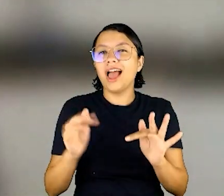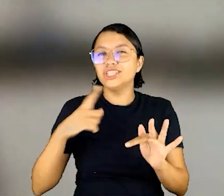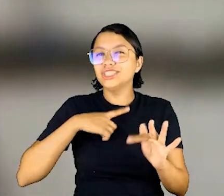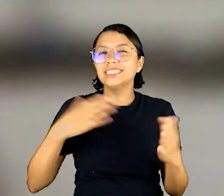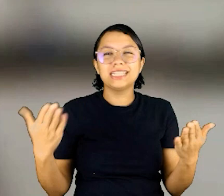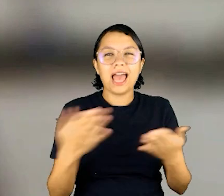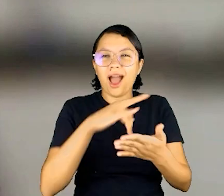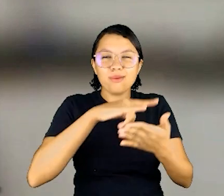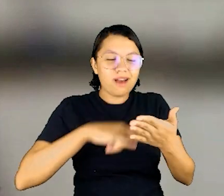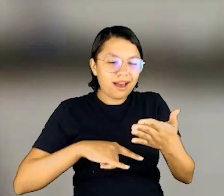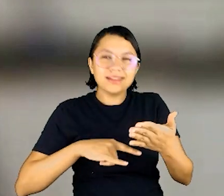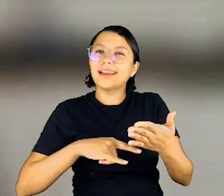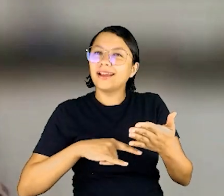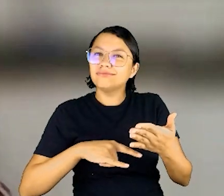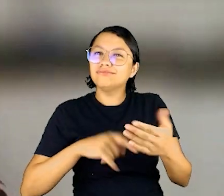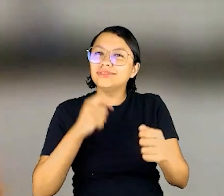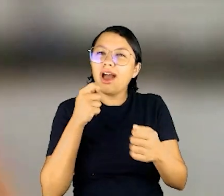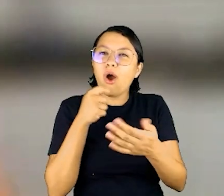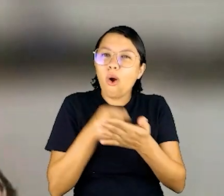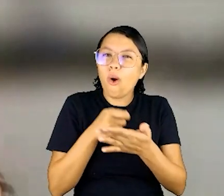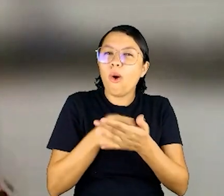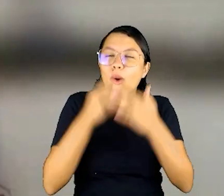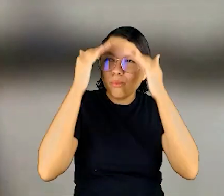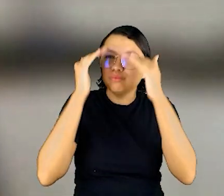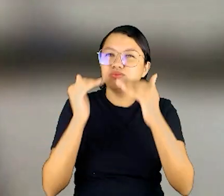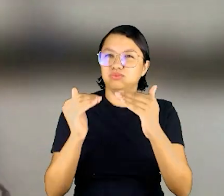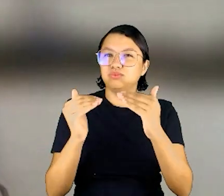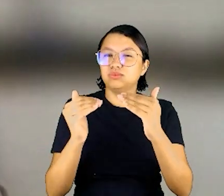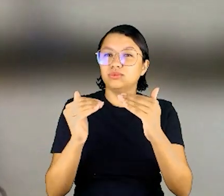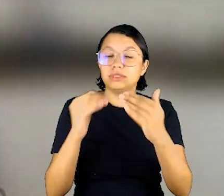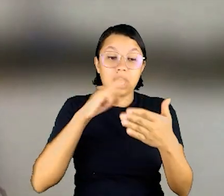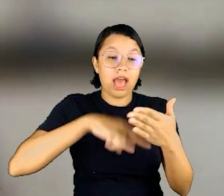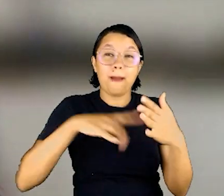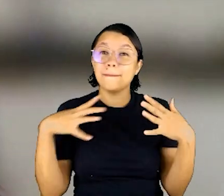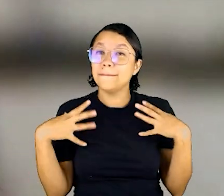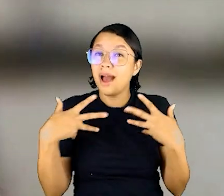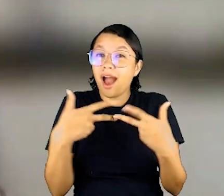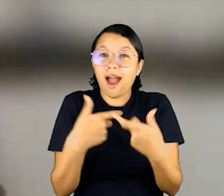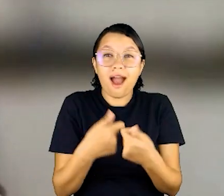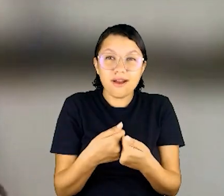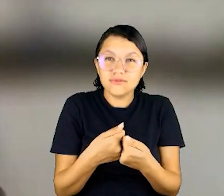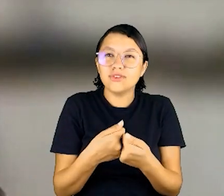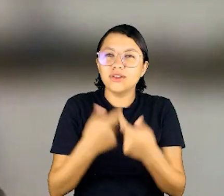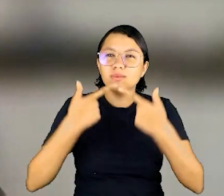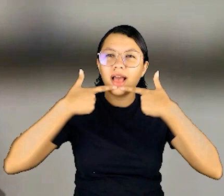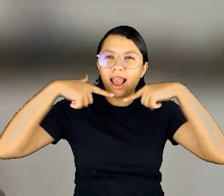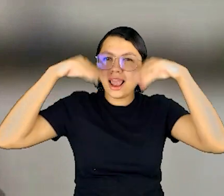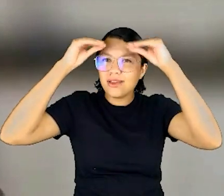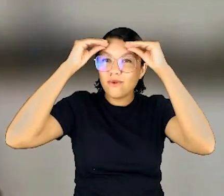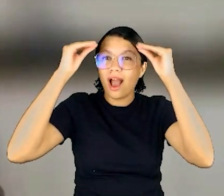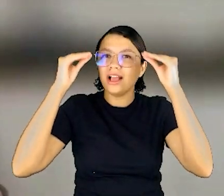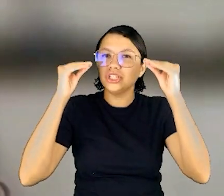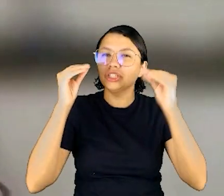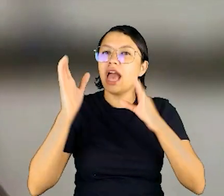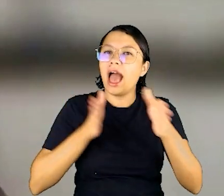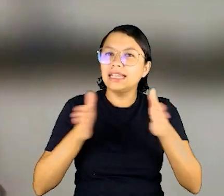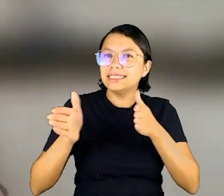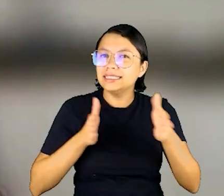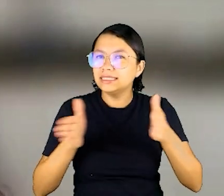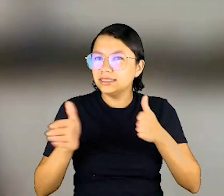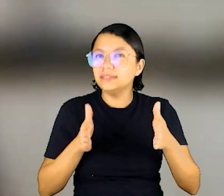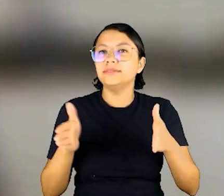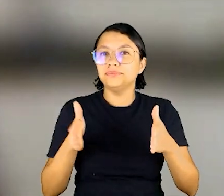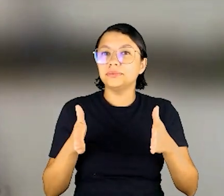muito feliz de ter esse material, de a gente estar cumprindo. A cartilha está maravilhosa, está com uma linguagem